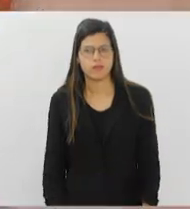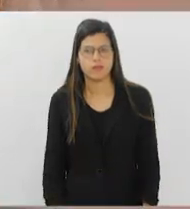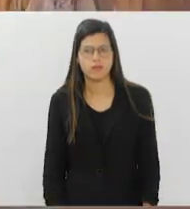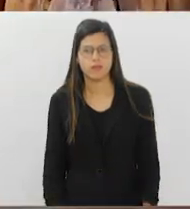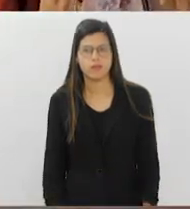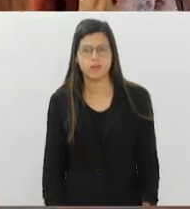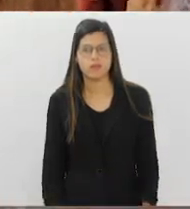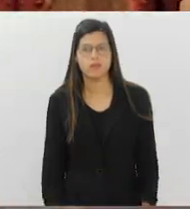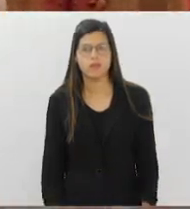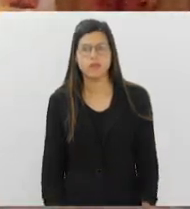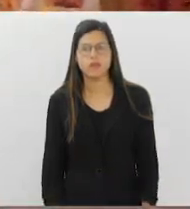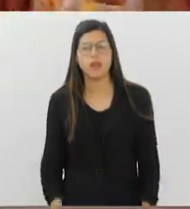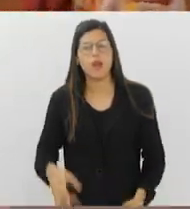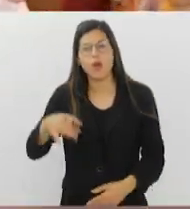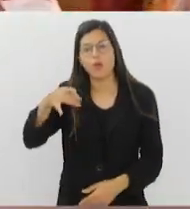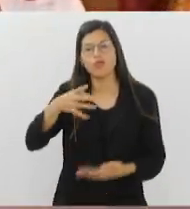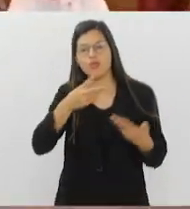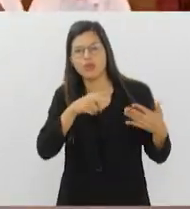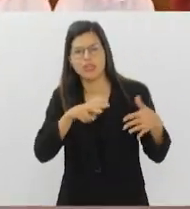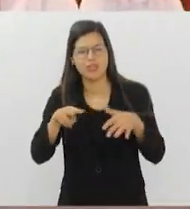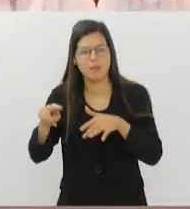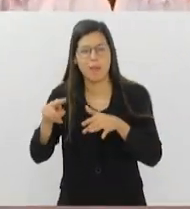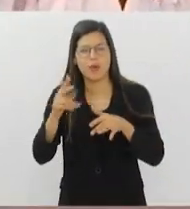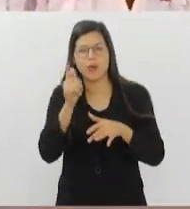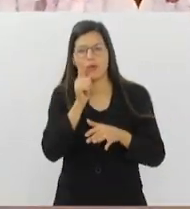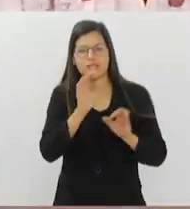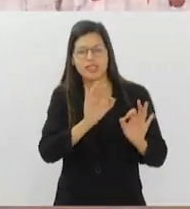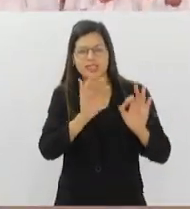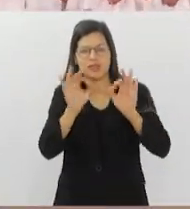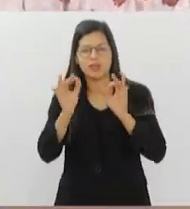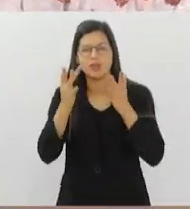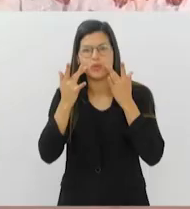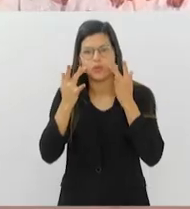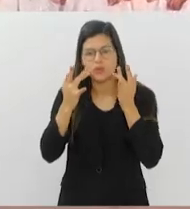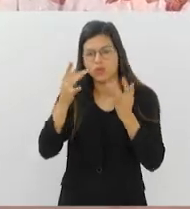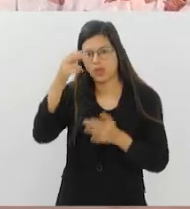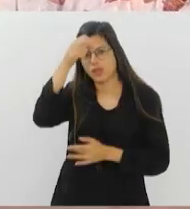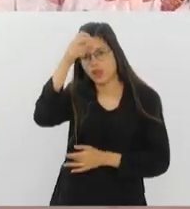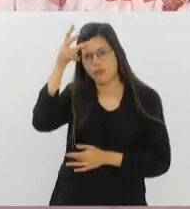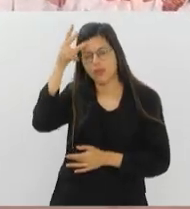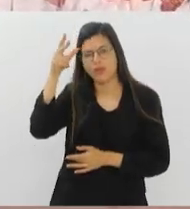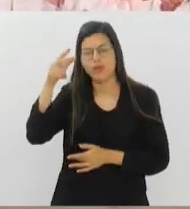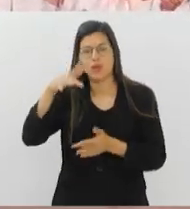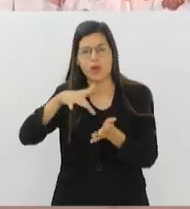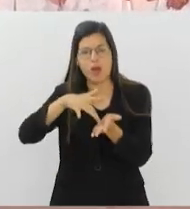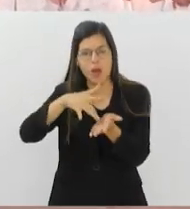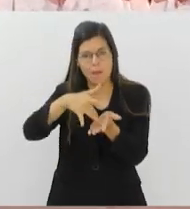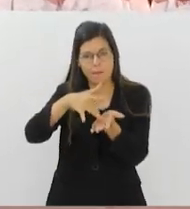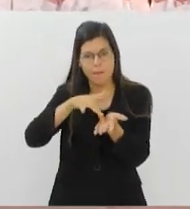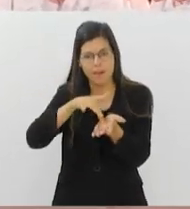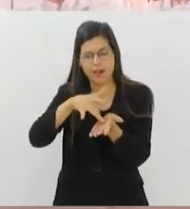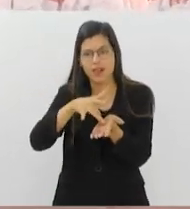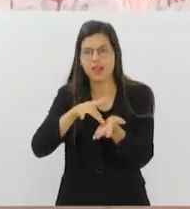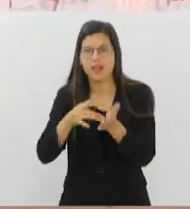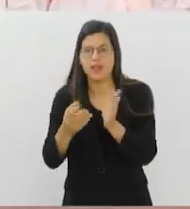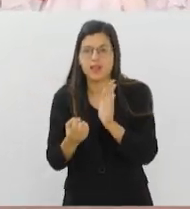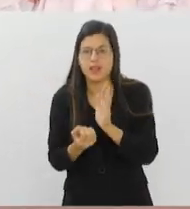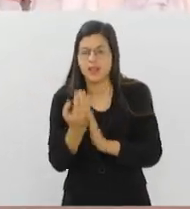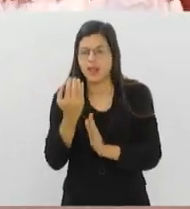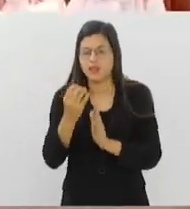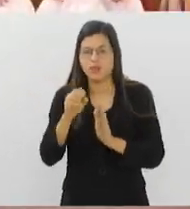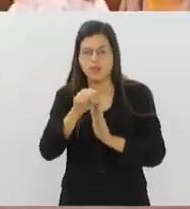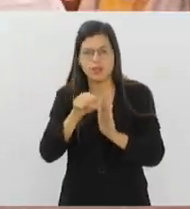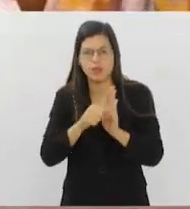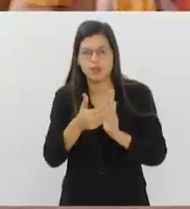Esta é a última semana para assistir no Teatro Municipal a um dos grandes balés criados no século XVIII, La